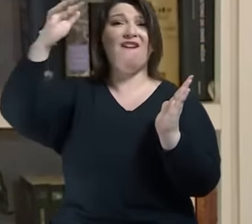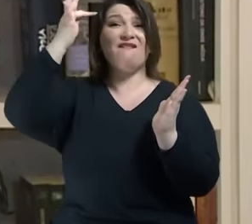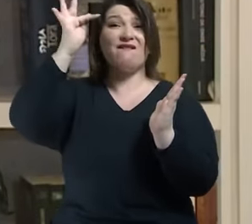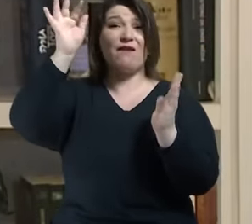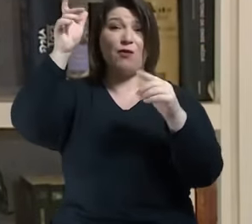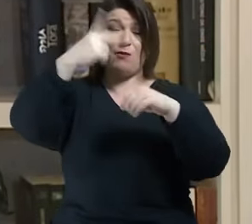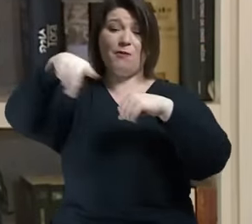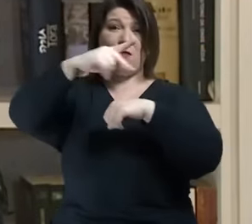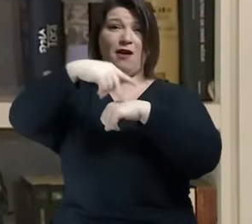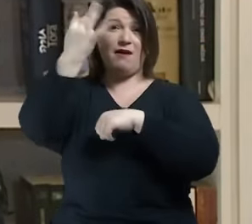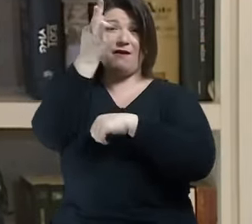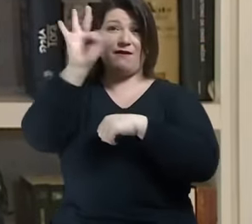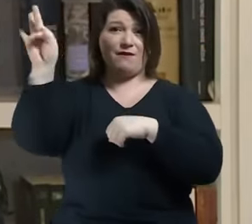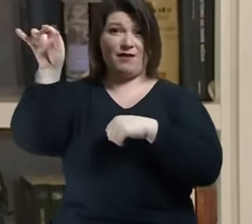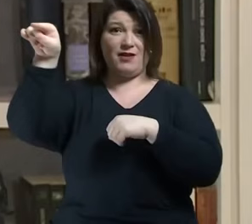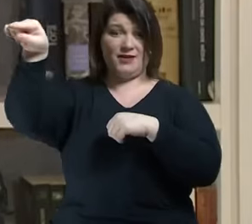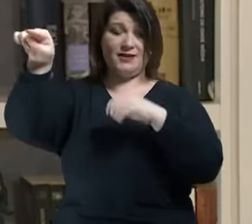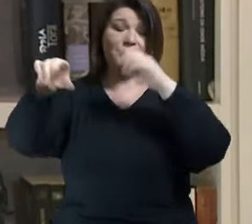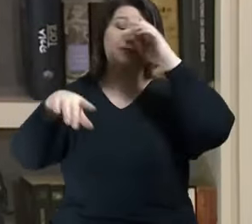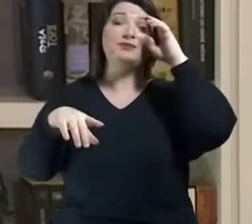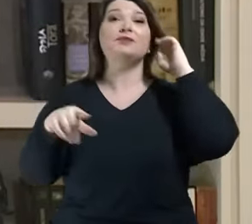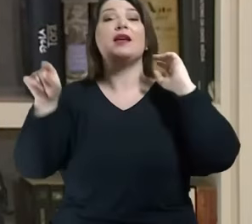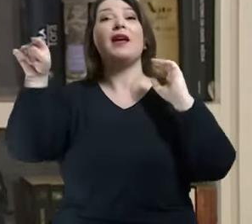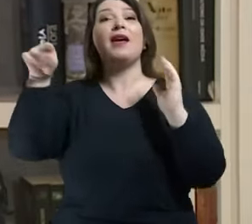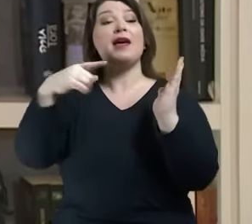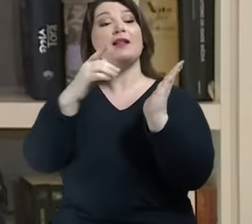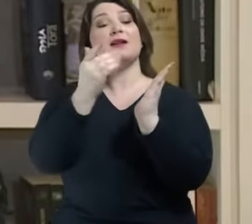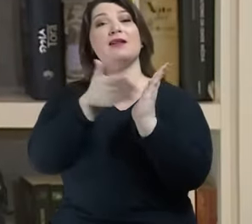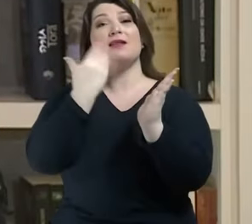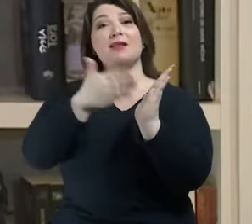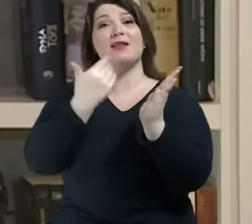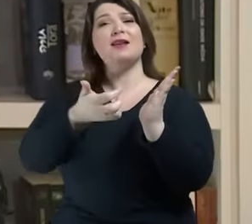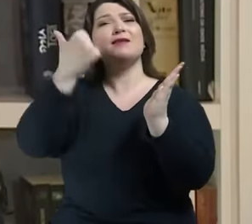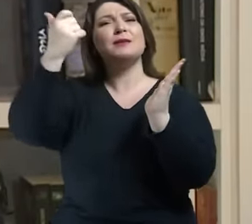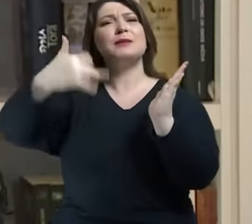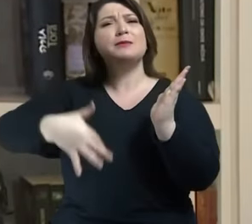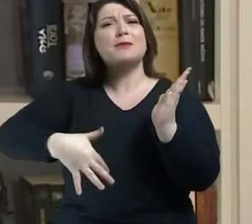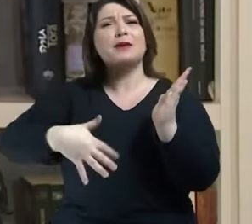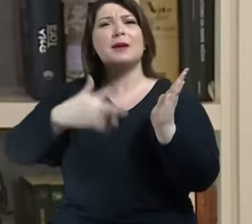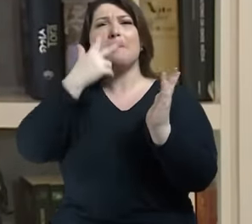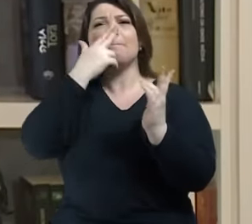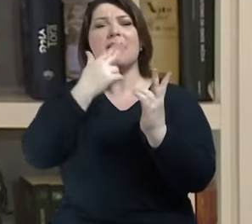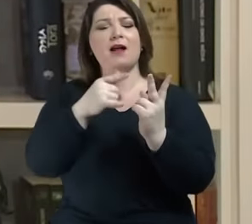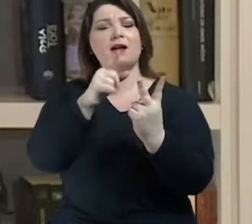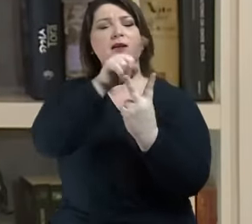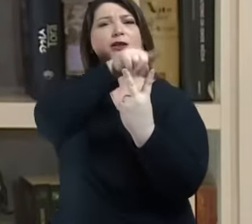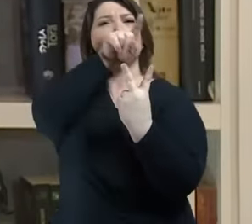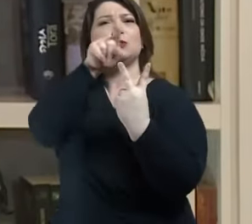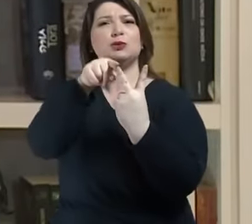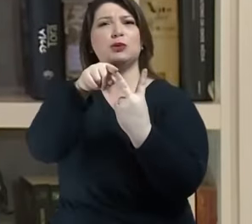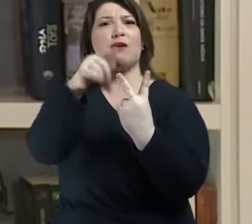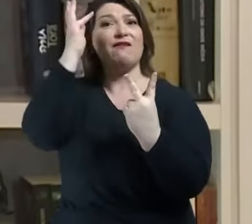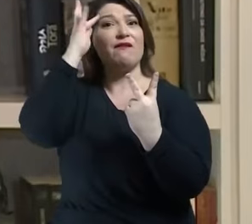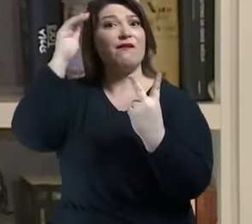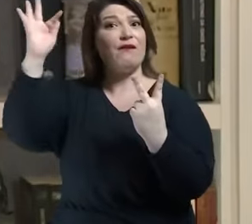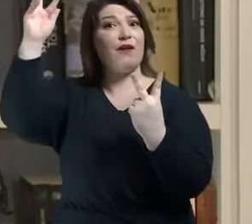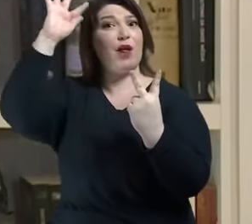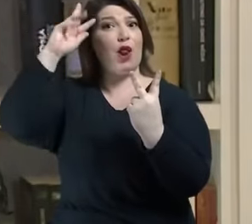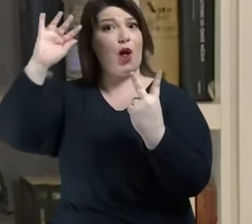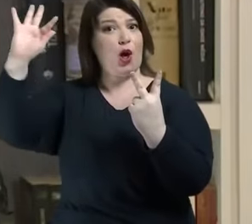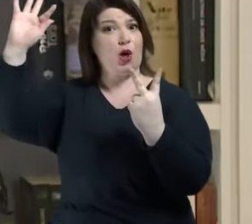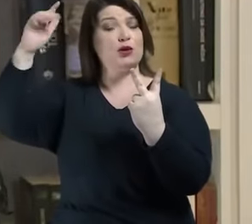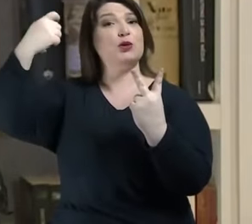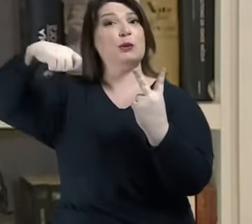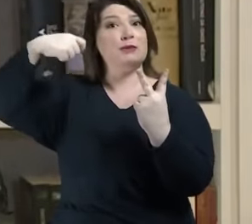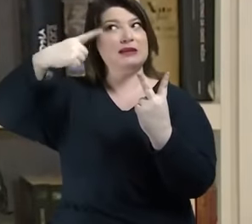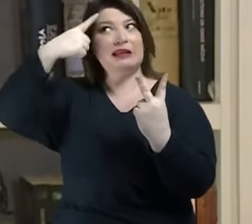de máscara, e dá um sentido muito dessa duplicidade que o filósofo deve ter e não dizer ideias tão cortantes